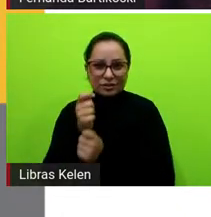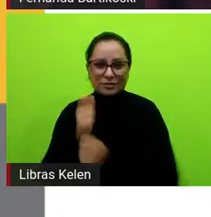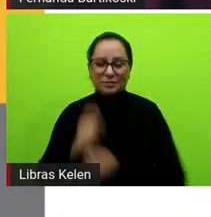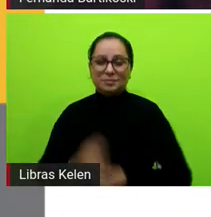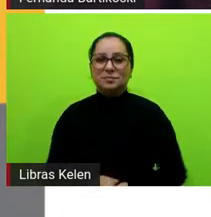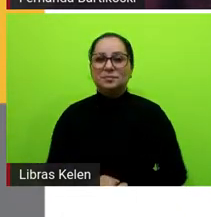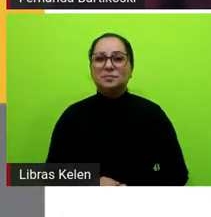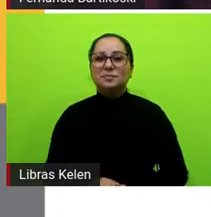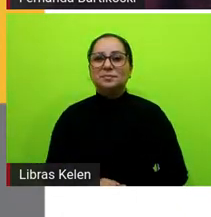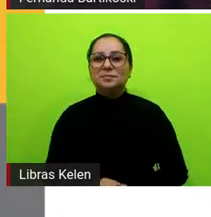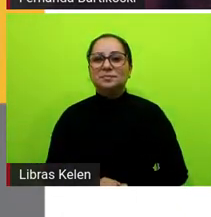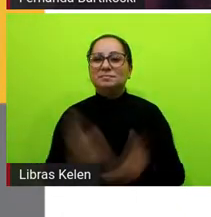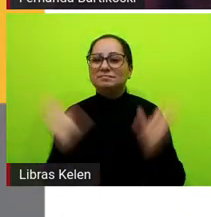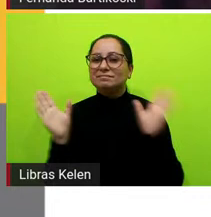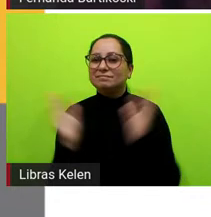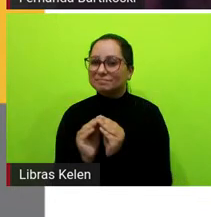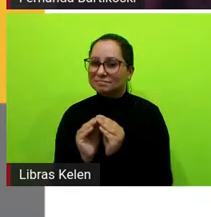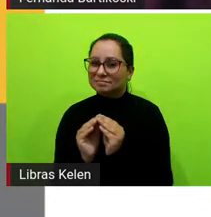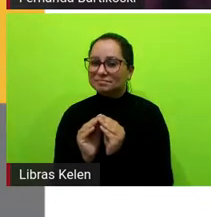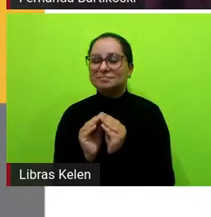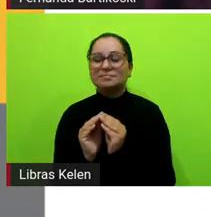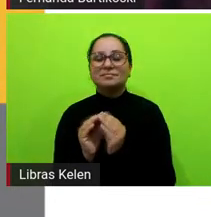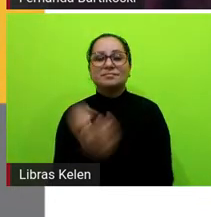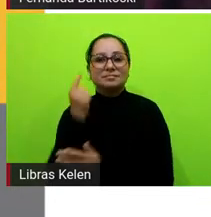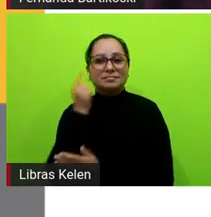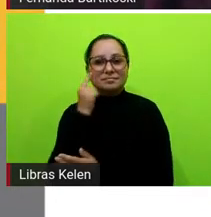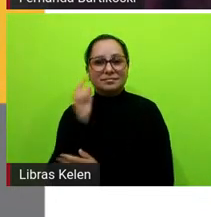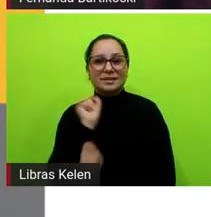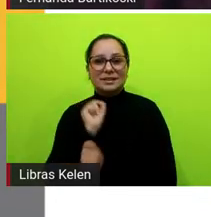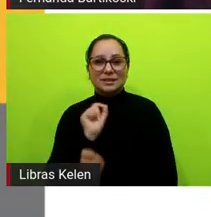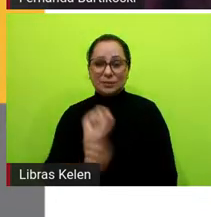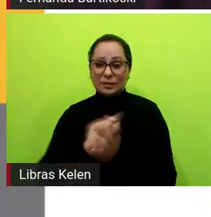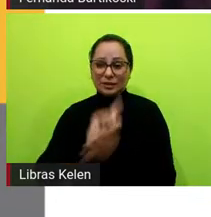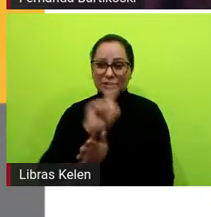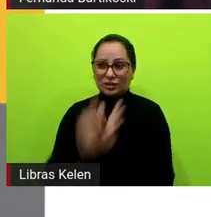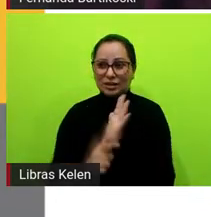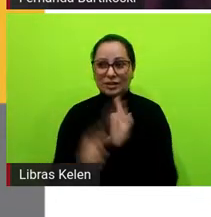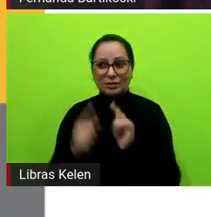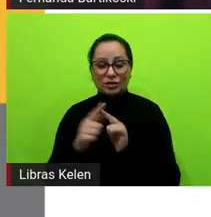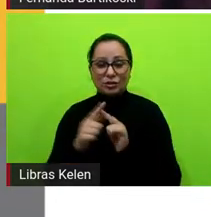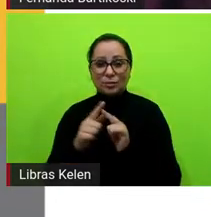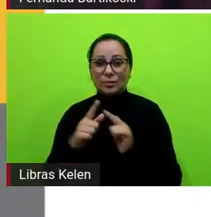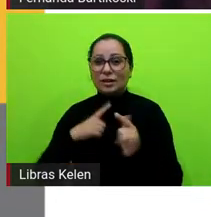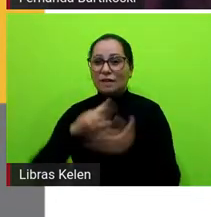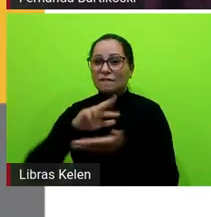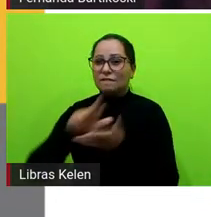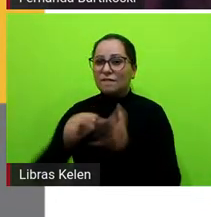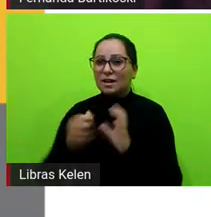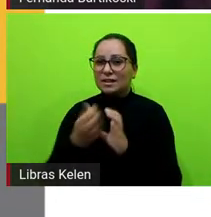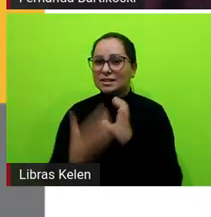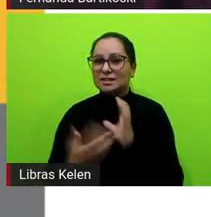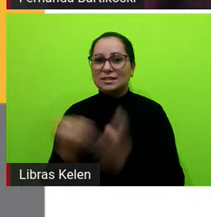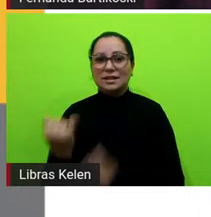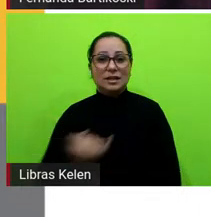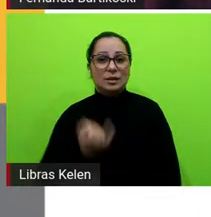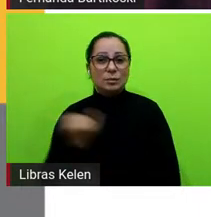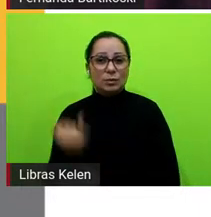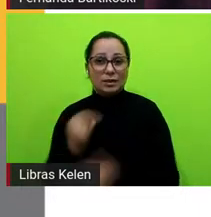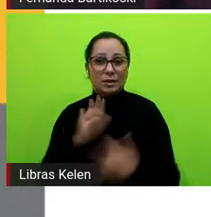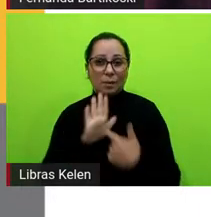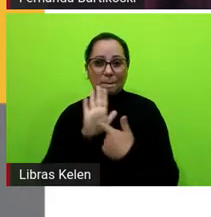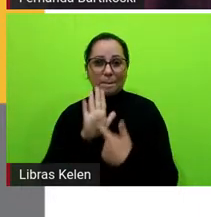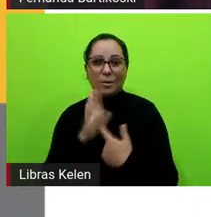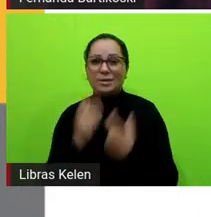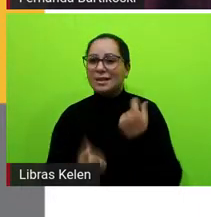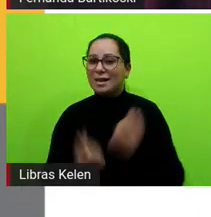síntese assim né a gente pensa que esse gênero ele tem várias características relevantes a gente destacou algumas aqui